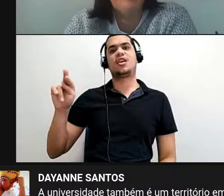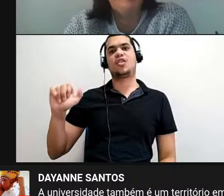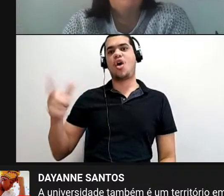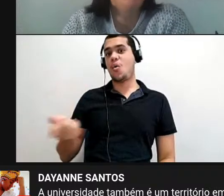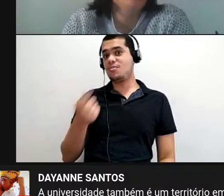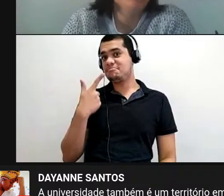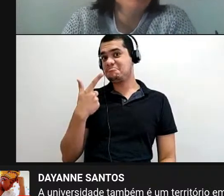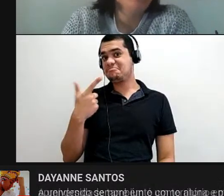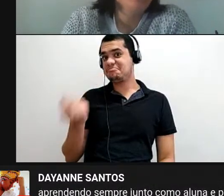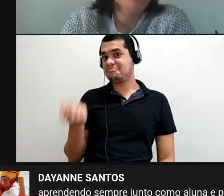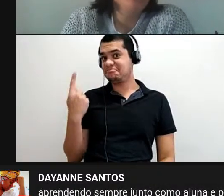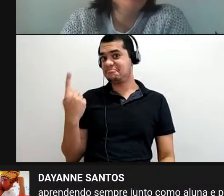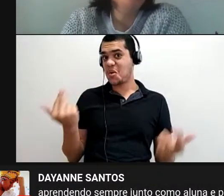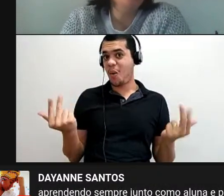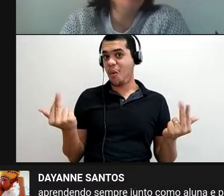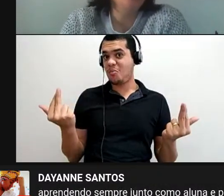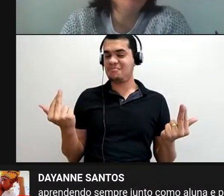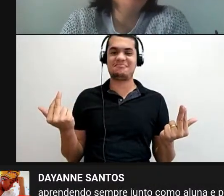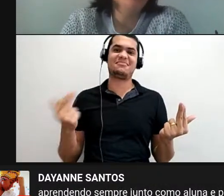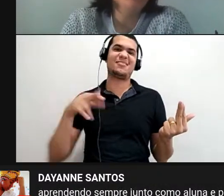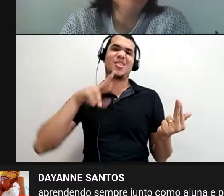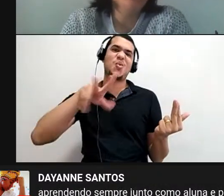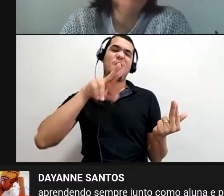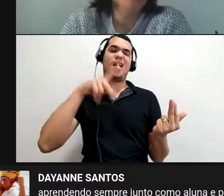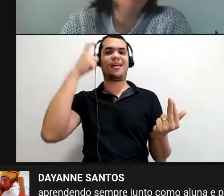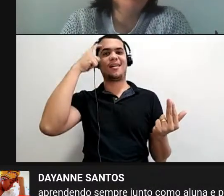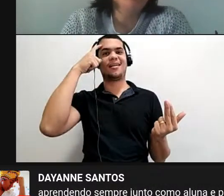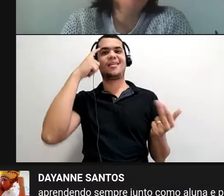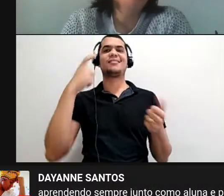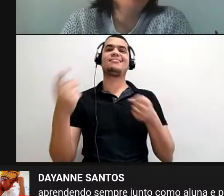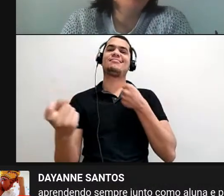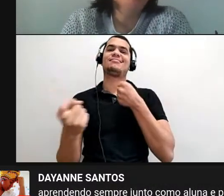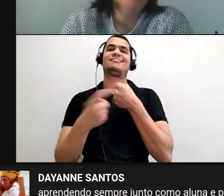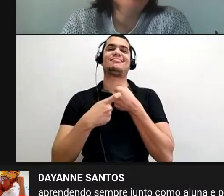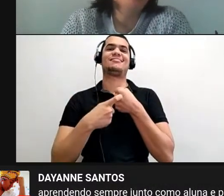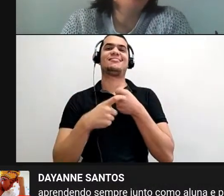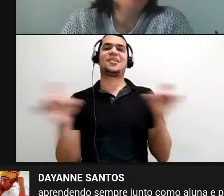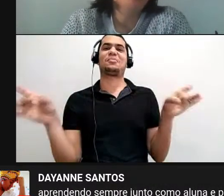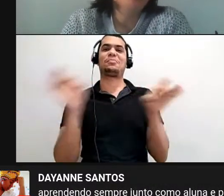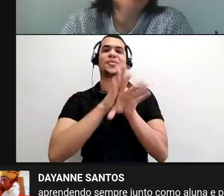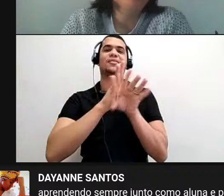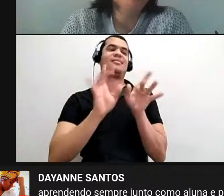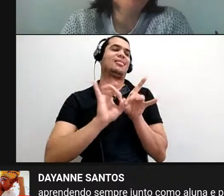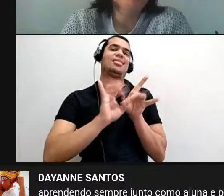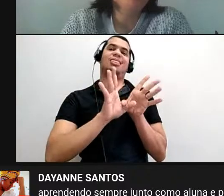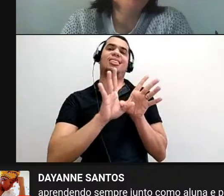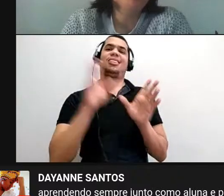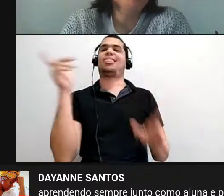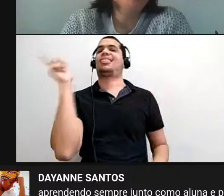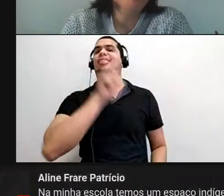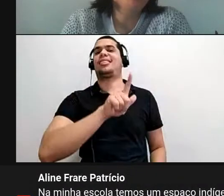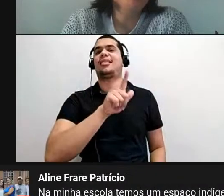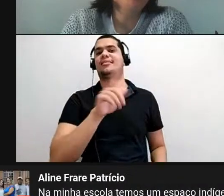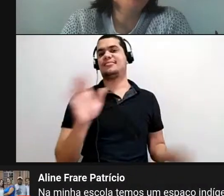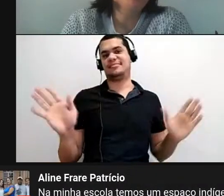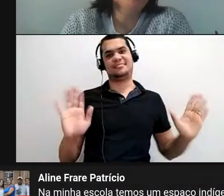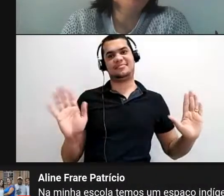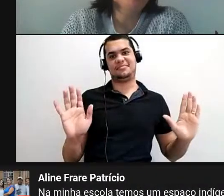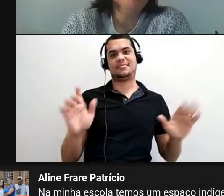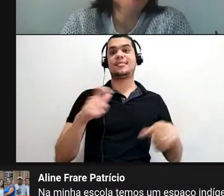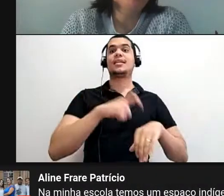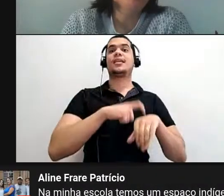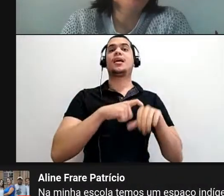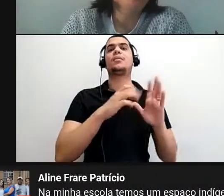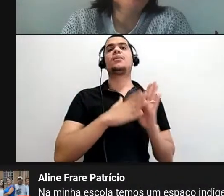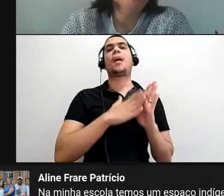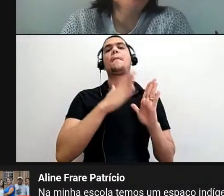é uma coisa assim, tipo, apertou um botão e vai lá e foi feito. Sabe, é uma temporalidade que